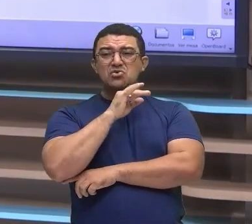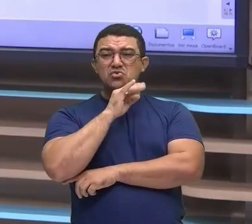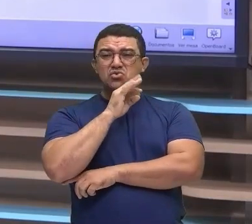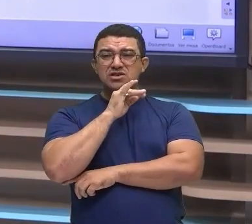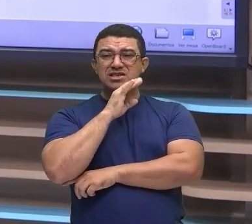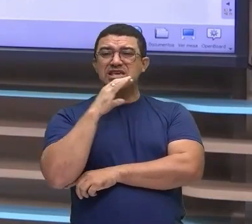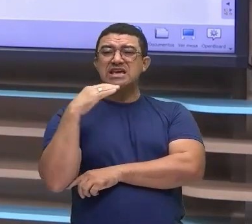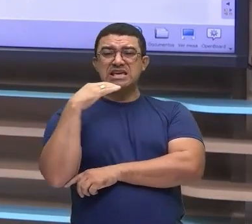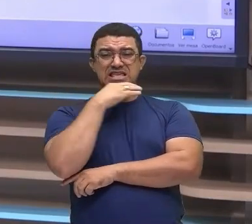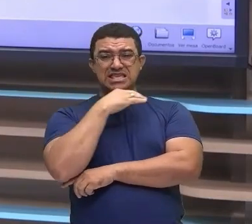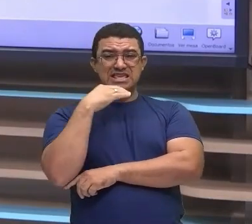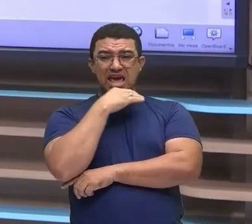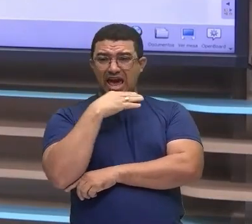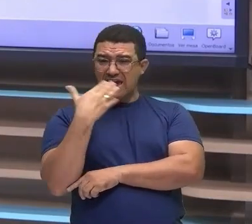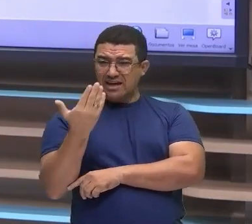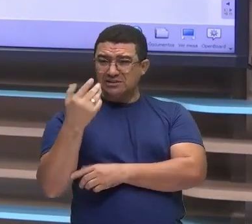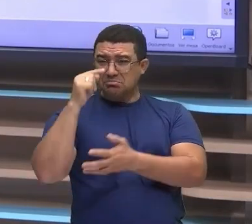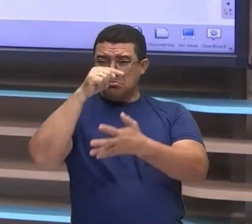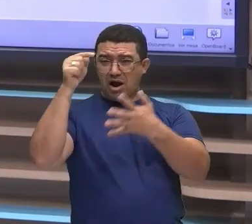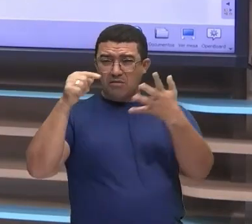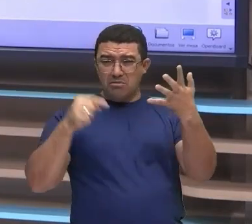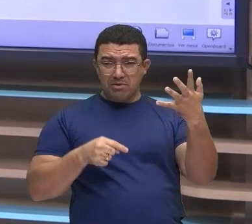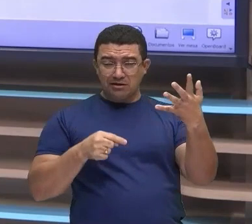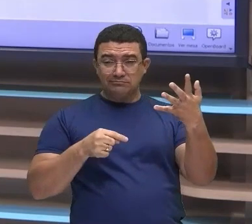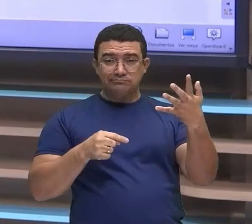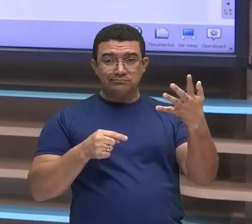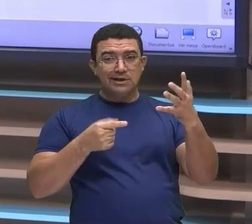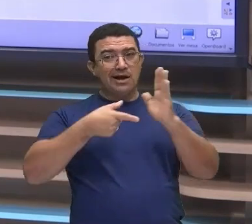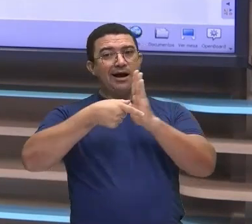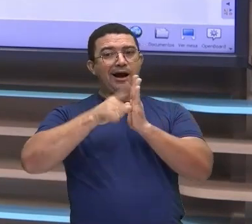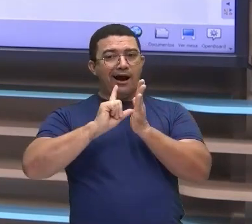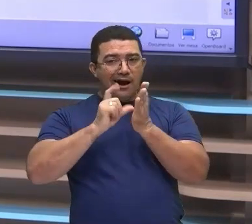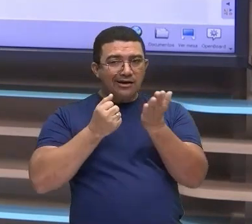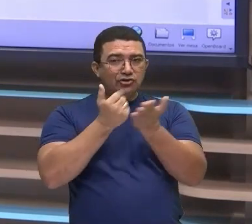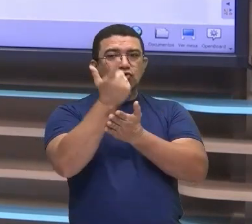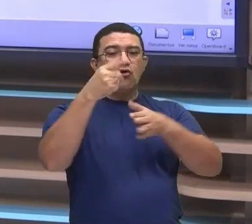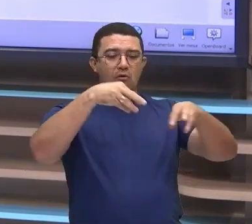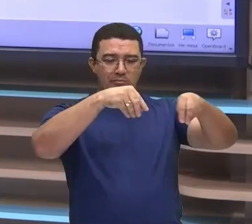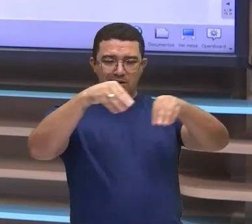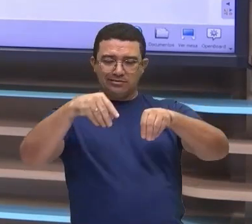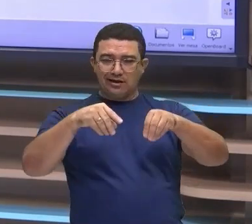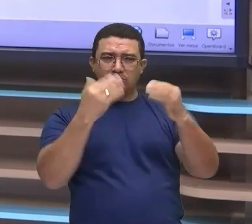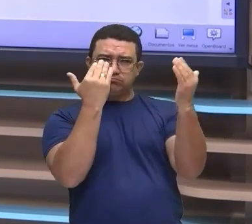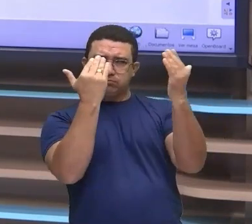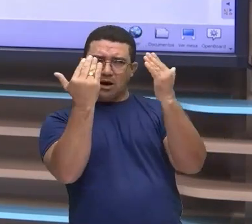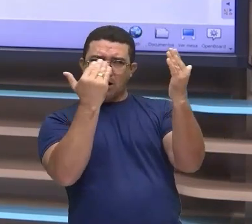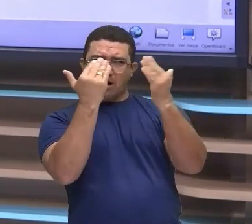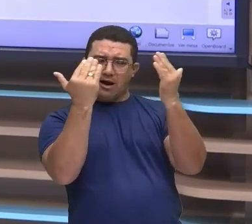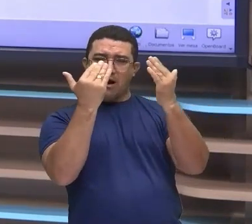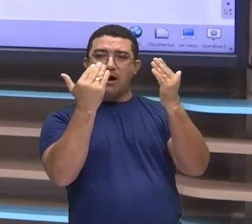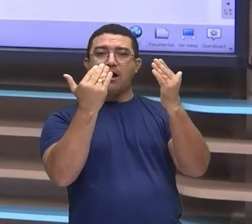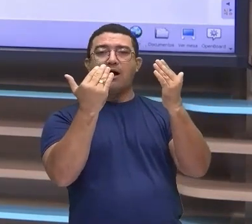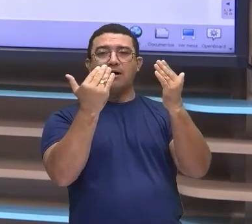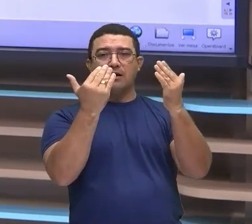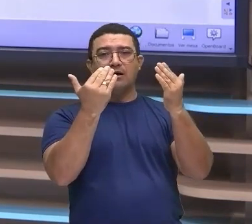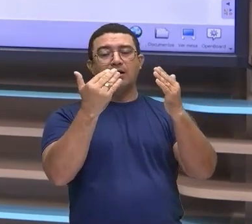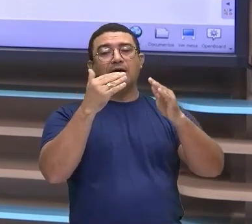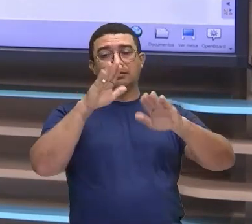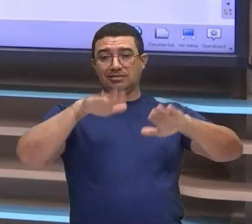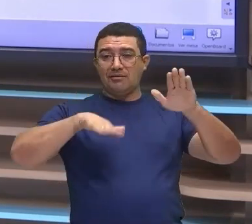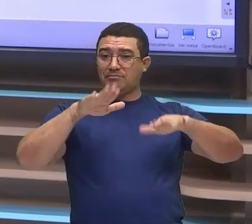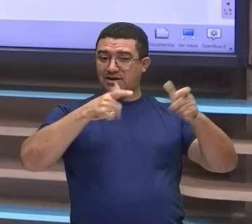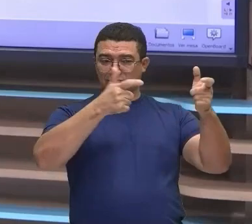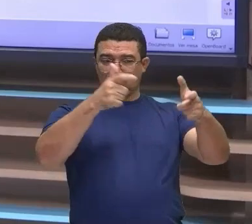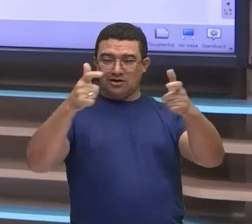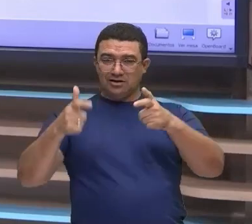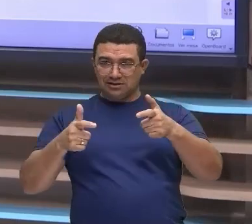cultivo. Então, tudo isso você vai ter que analisar de acordo com a localização. Consequentemente, gente vai ter outros